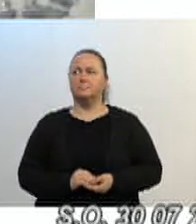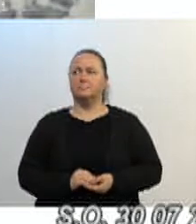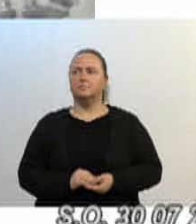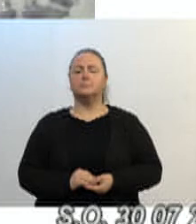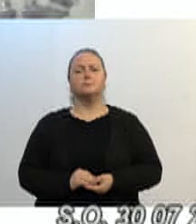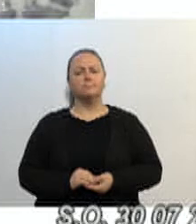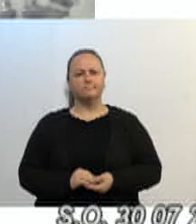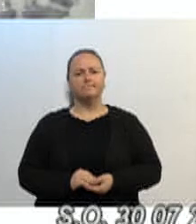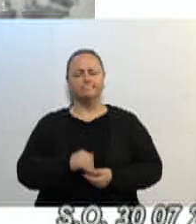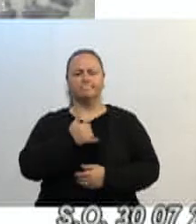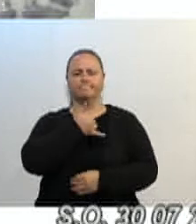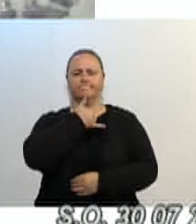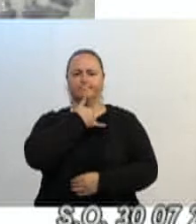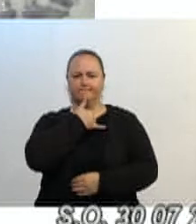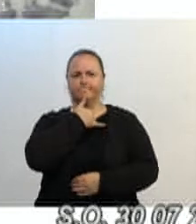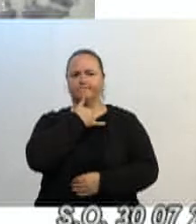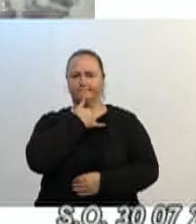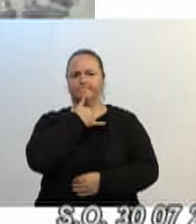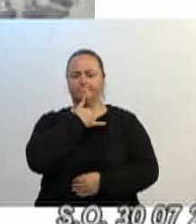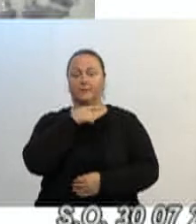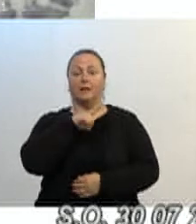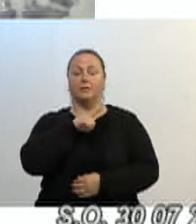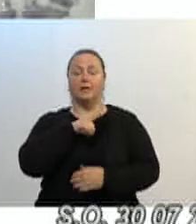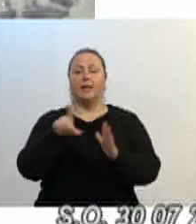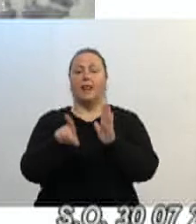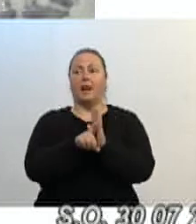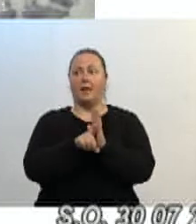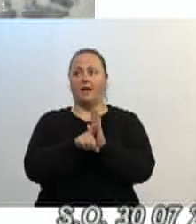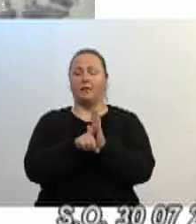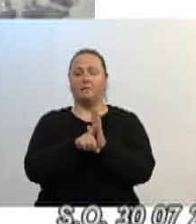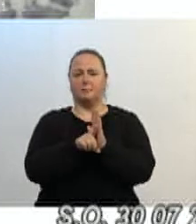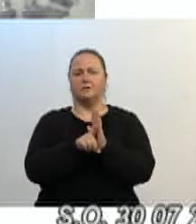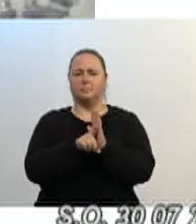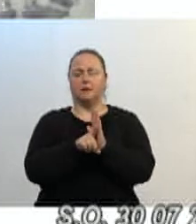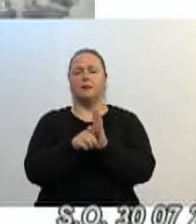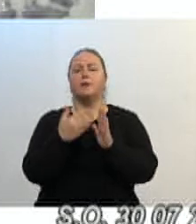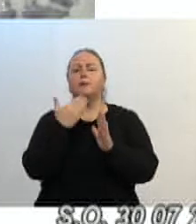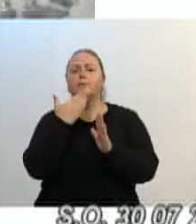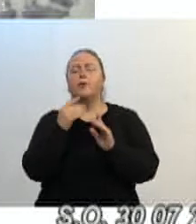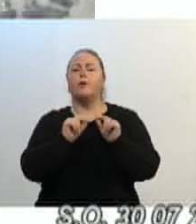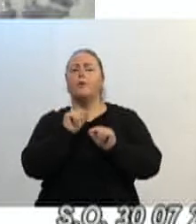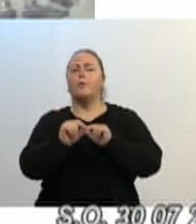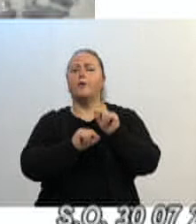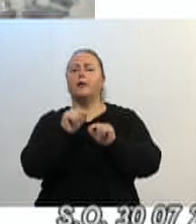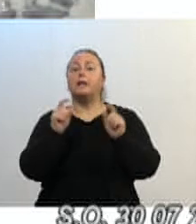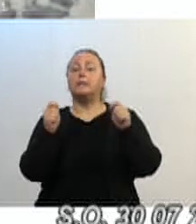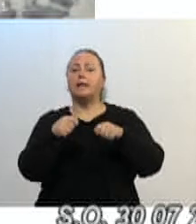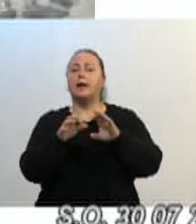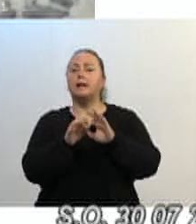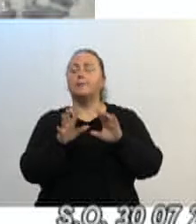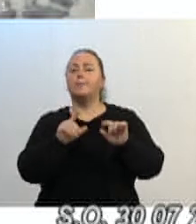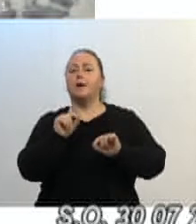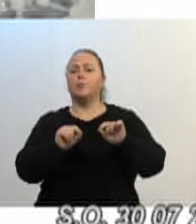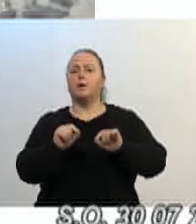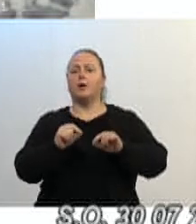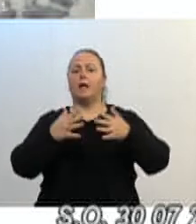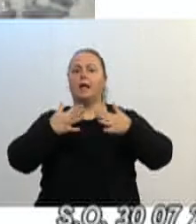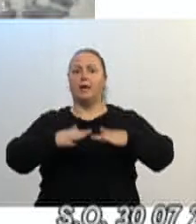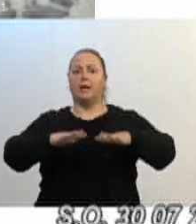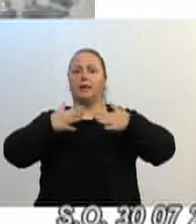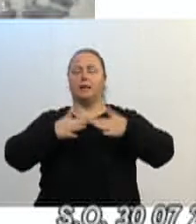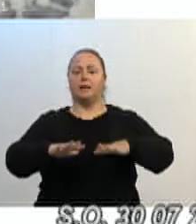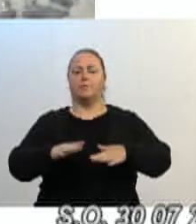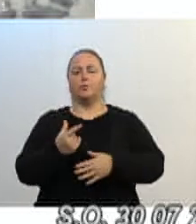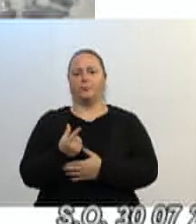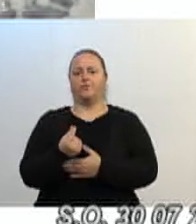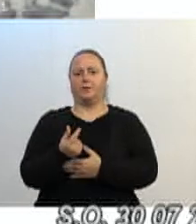Infelizmente, a lei de concessão está prevista, a lei de concessão, reequilíbrio financeiro. Seis milhões,